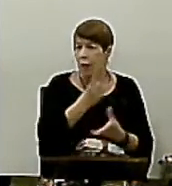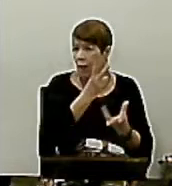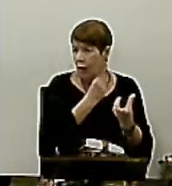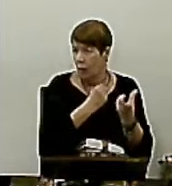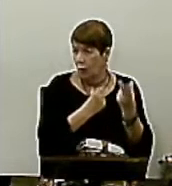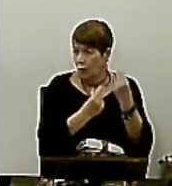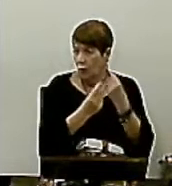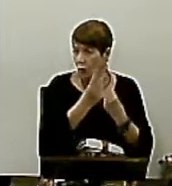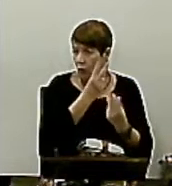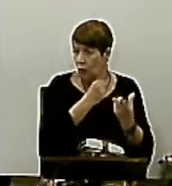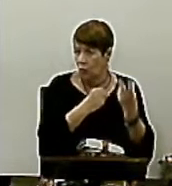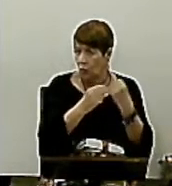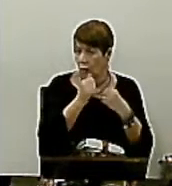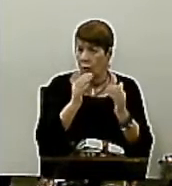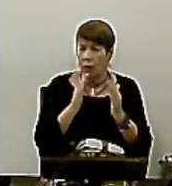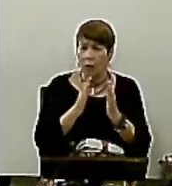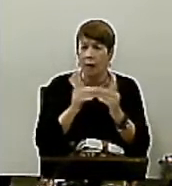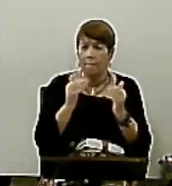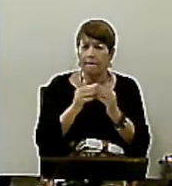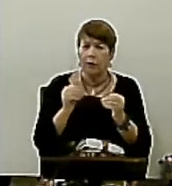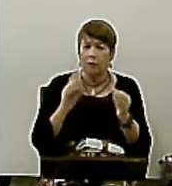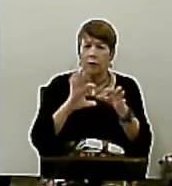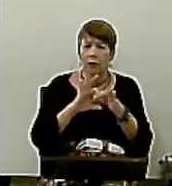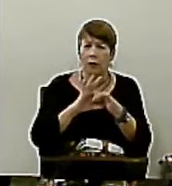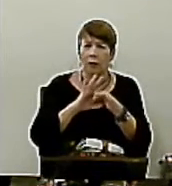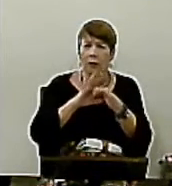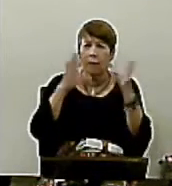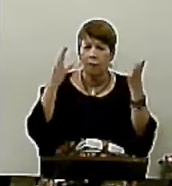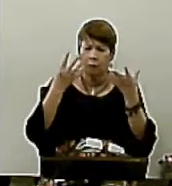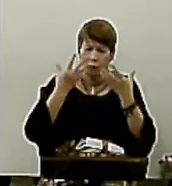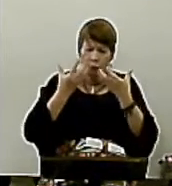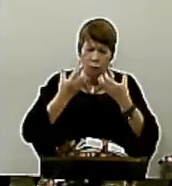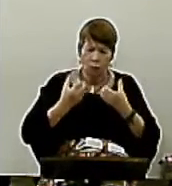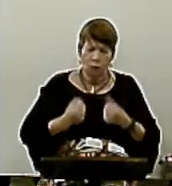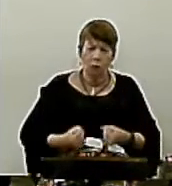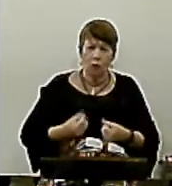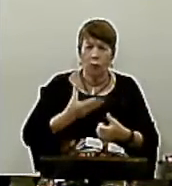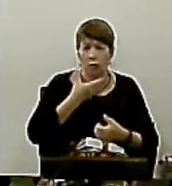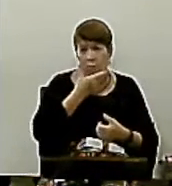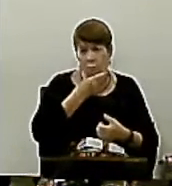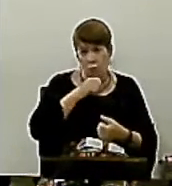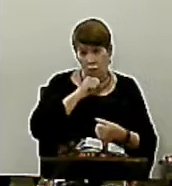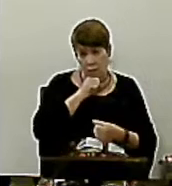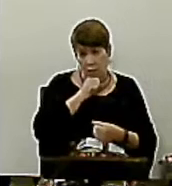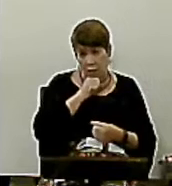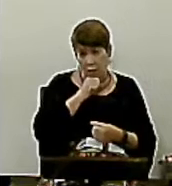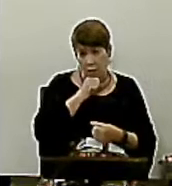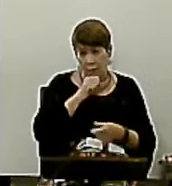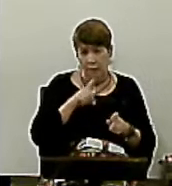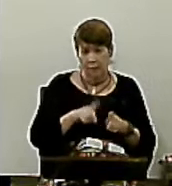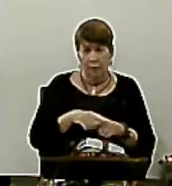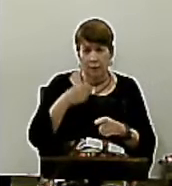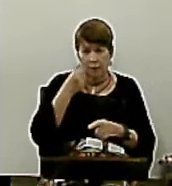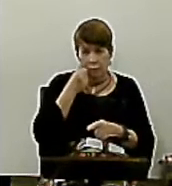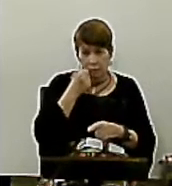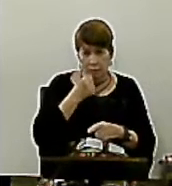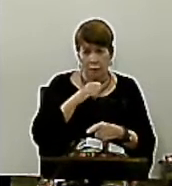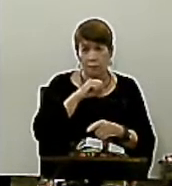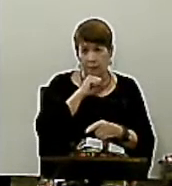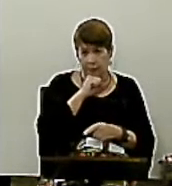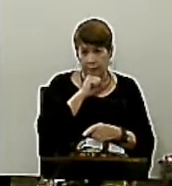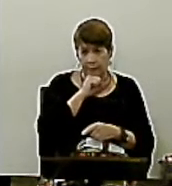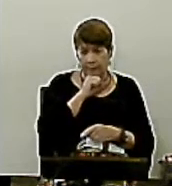imploram pela libertação do julgo dos pais e de qualquer outra autoridade.